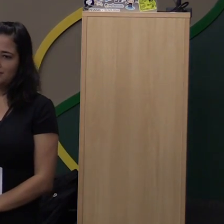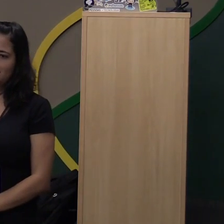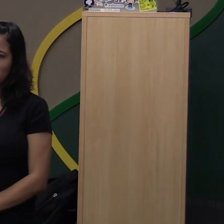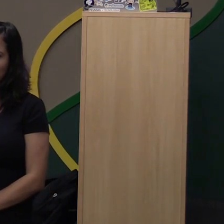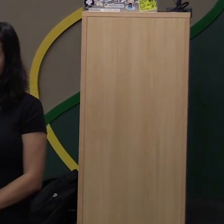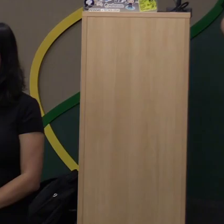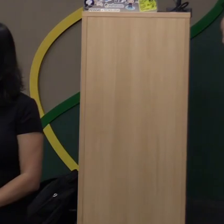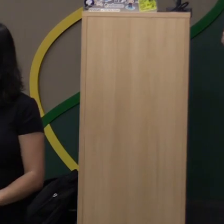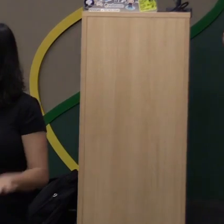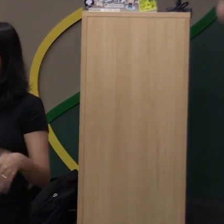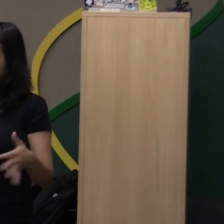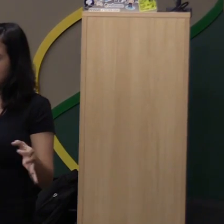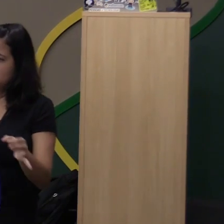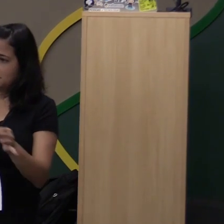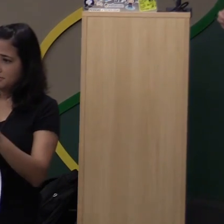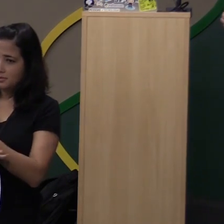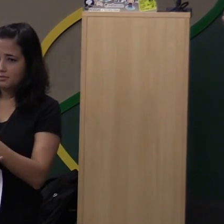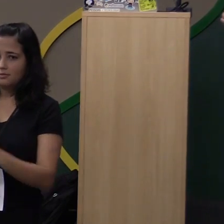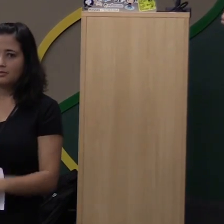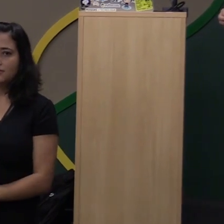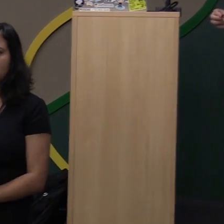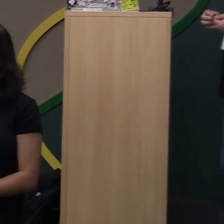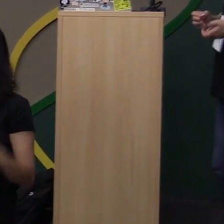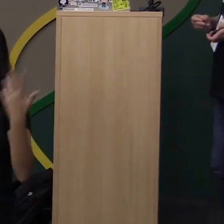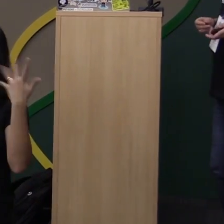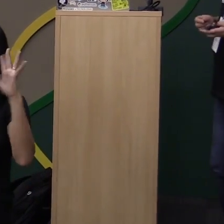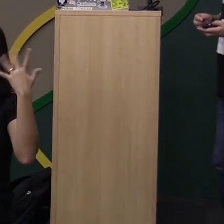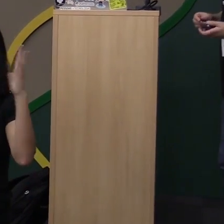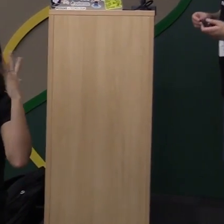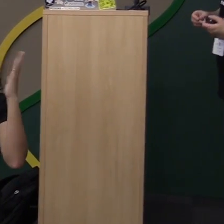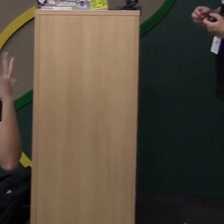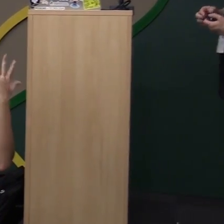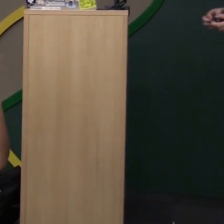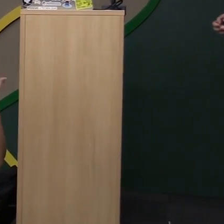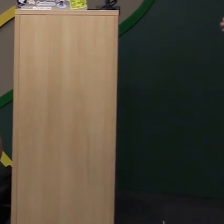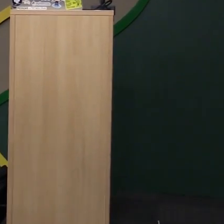Então, isso, galera. Palmas! Obrigado.